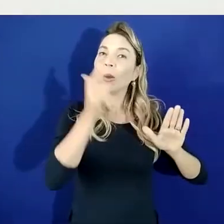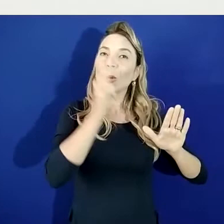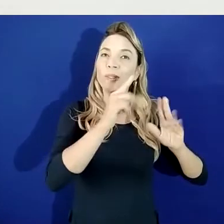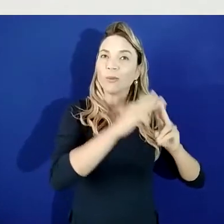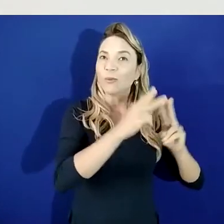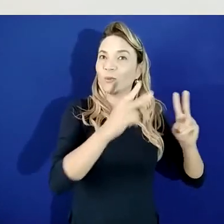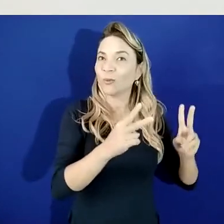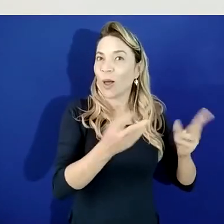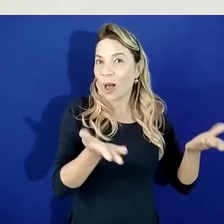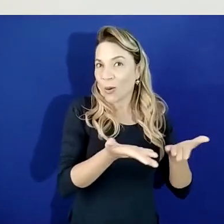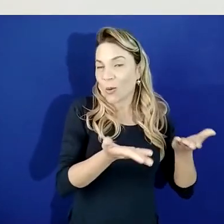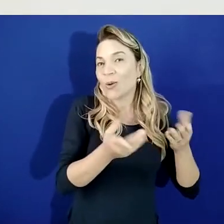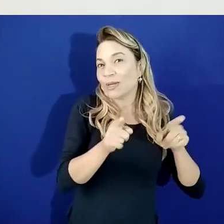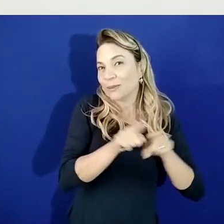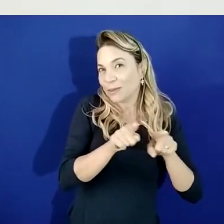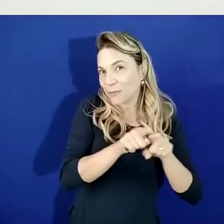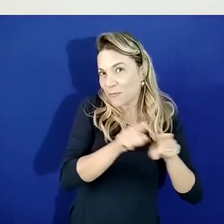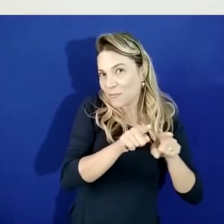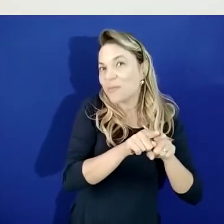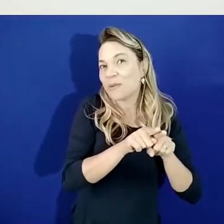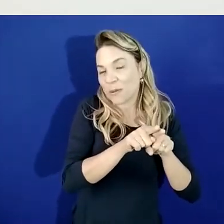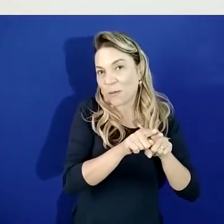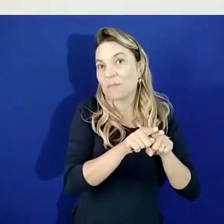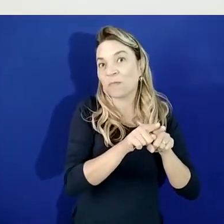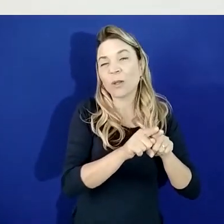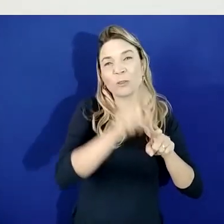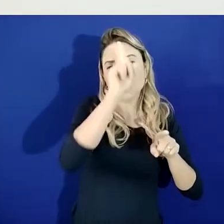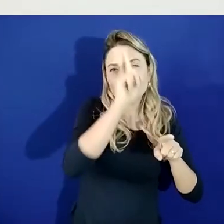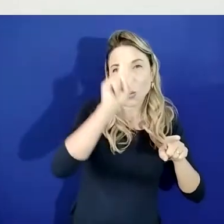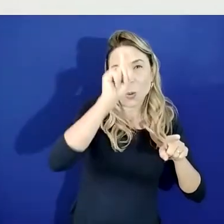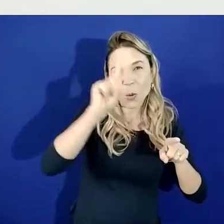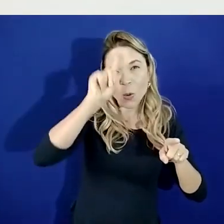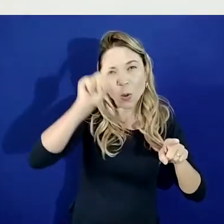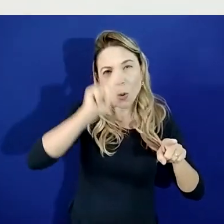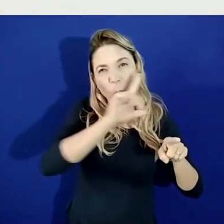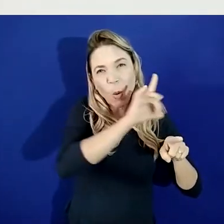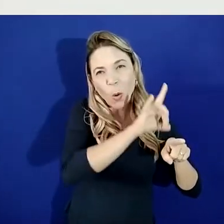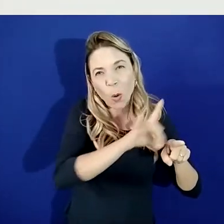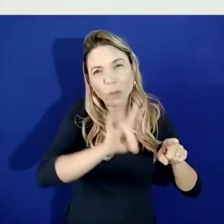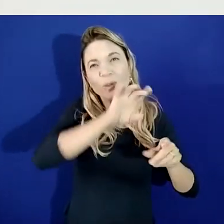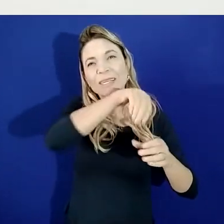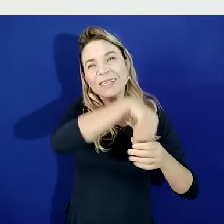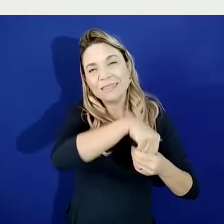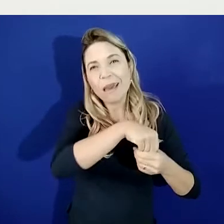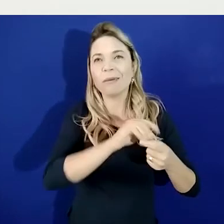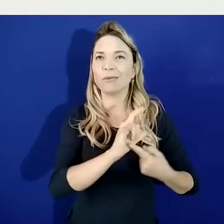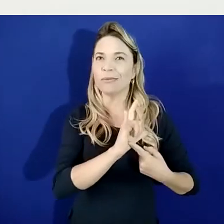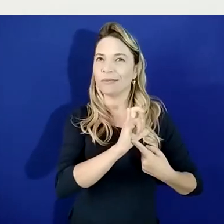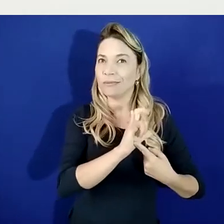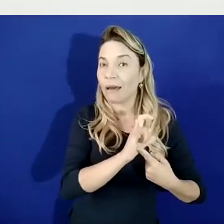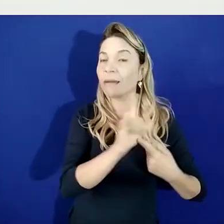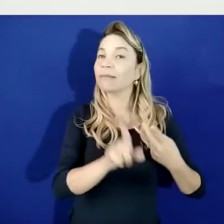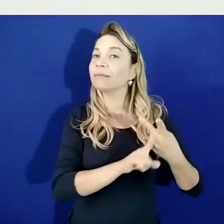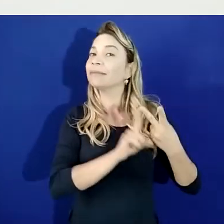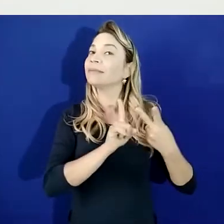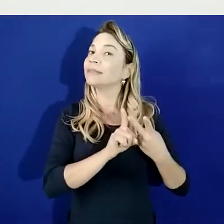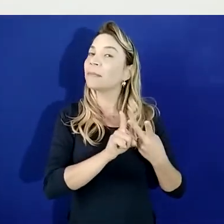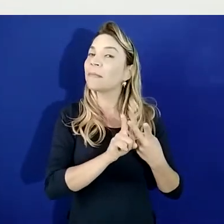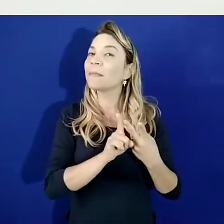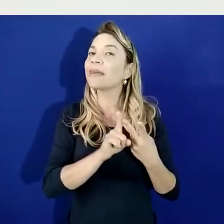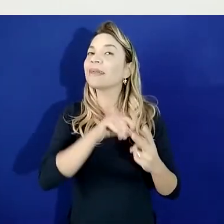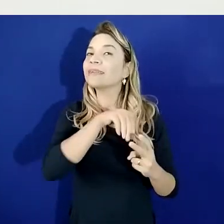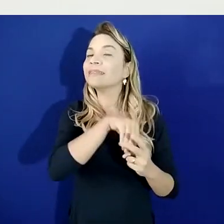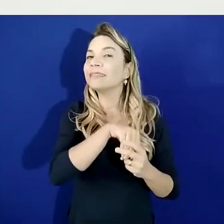também para essas atividades serem oferecidas de maneira virtual, diariamente, em nossos perfis, tanto do Instagram quanto